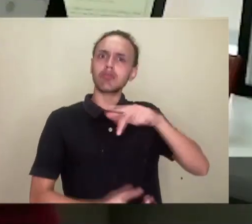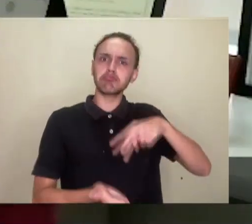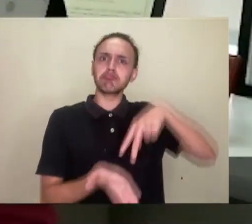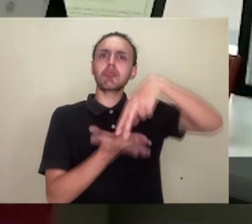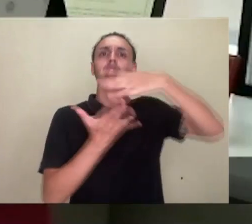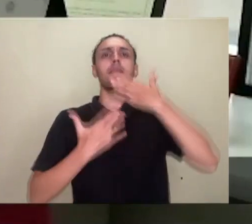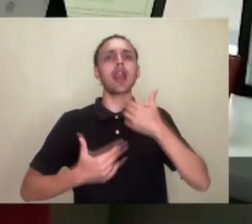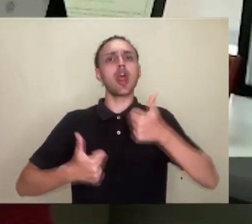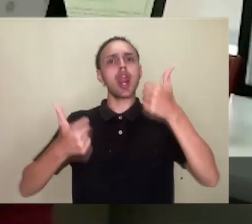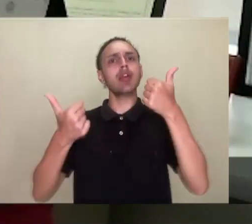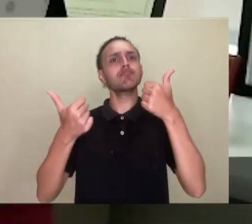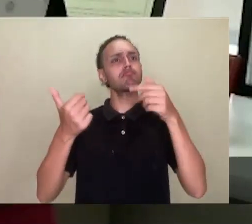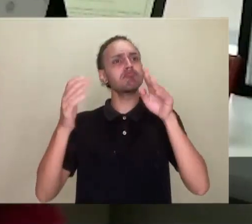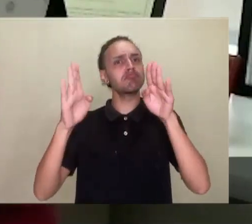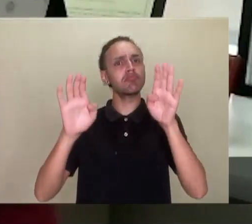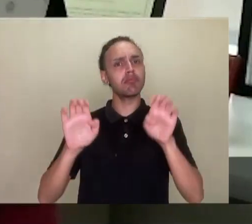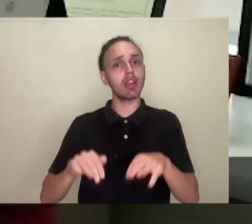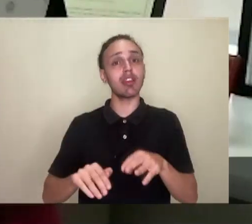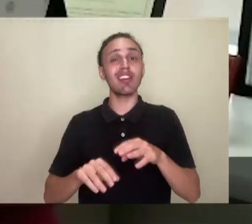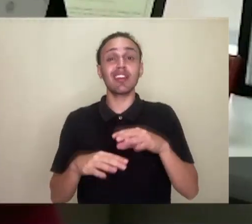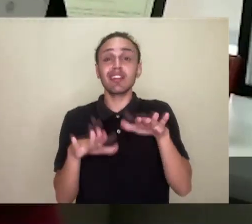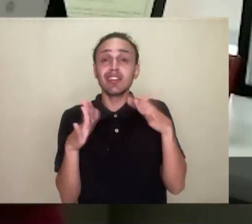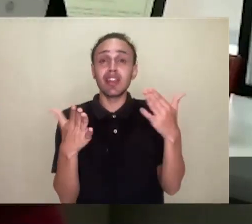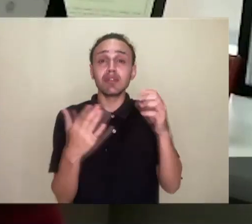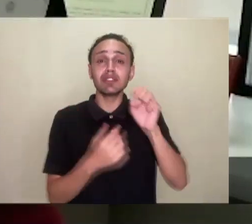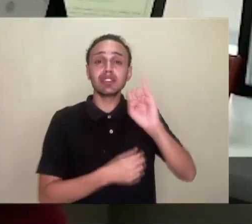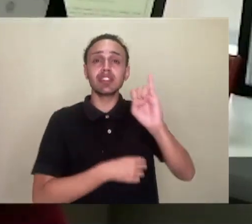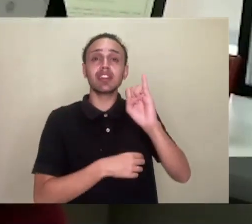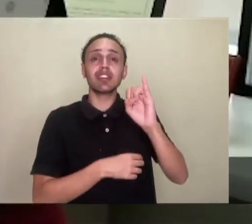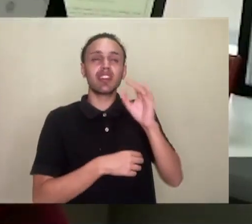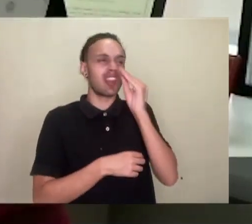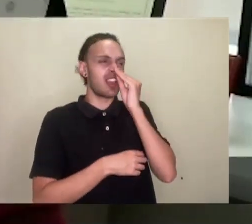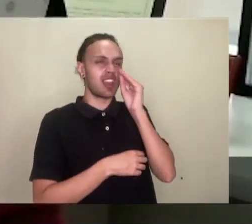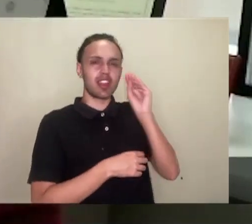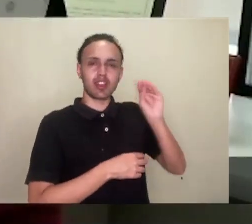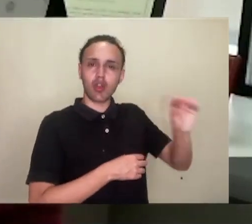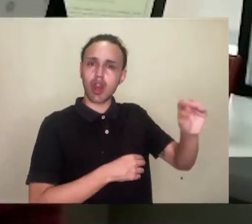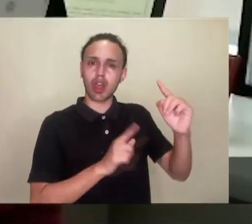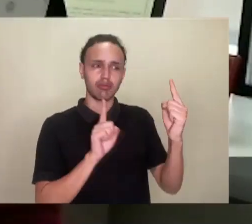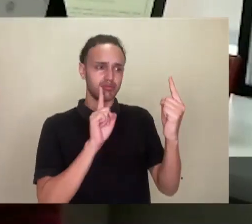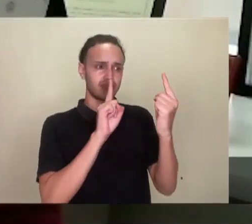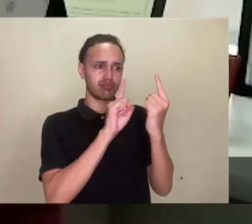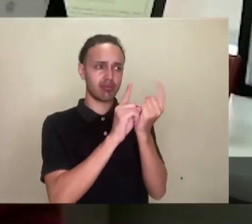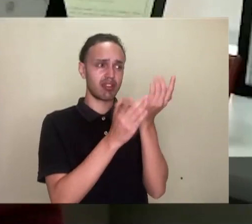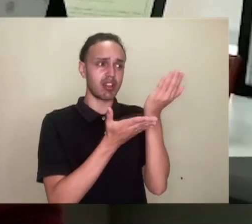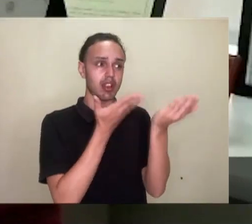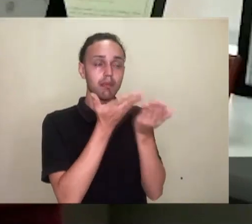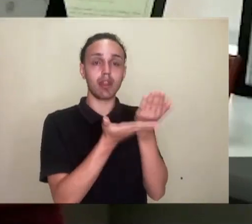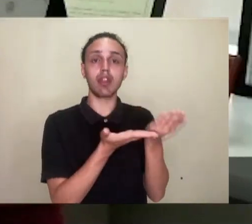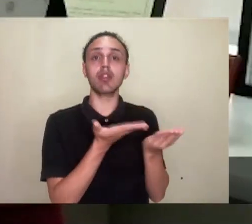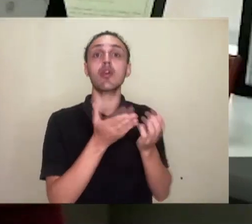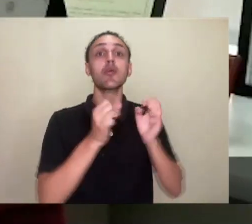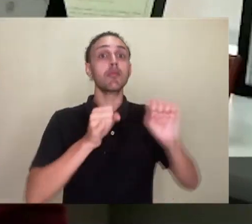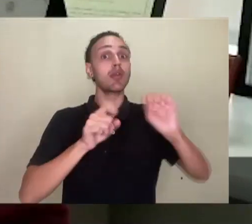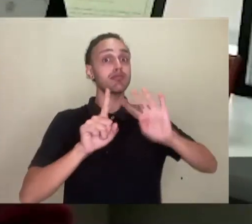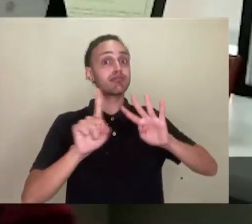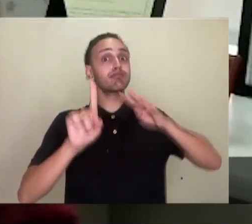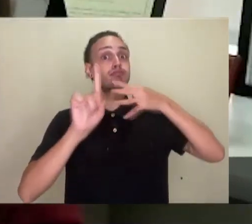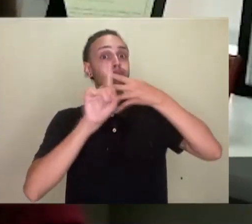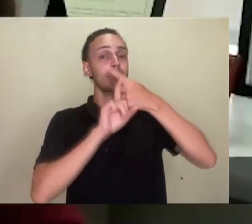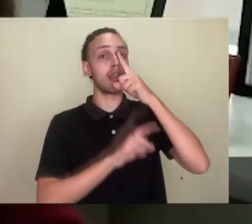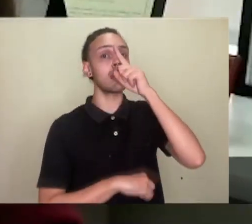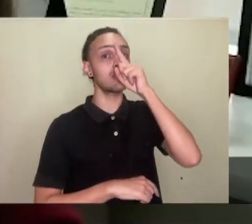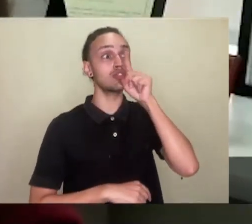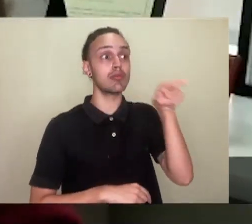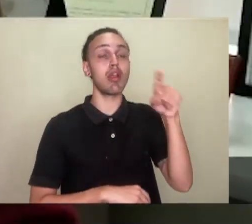elas respondem bem, elas se recuperam bem. Então se você deixa esse diagnóstico passar, você está